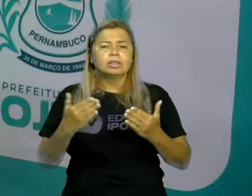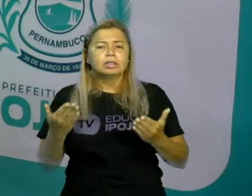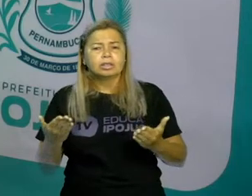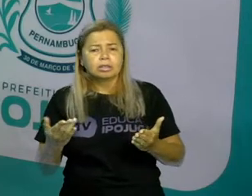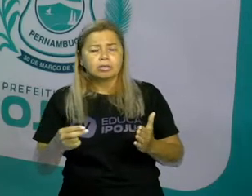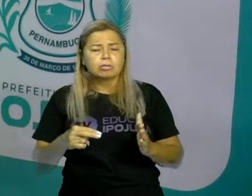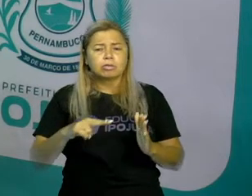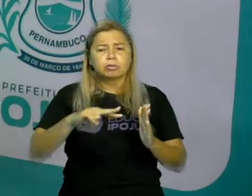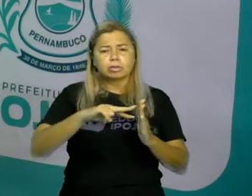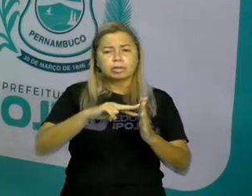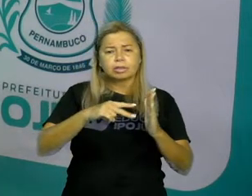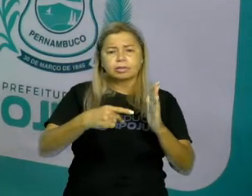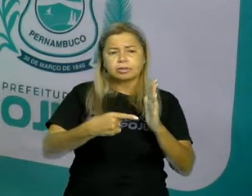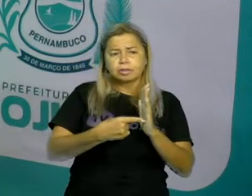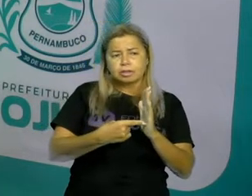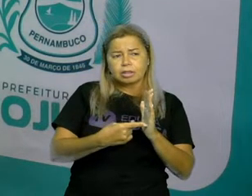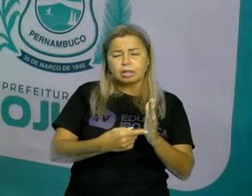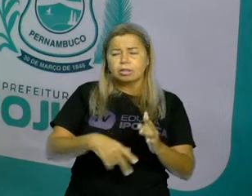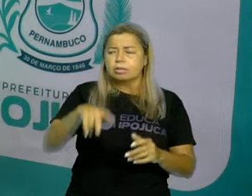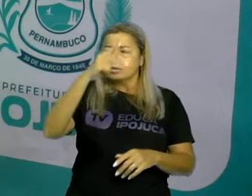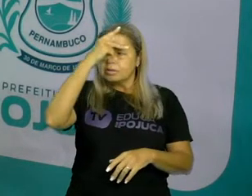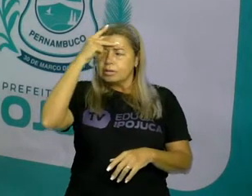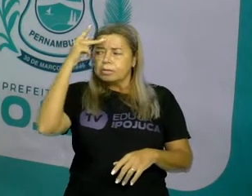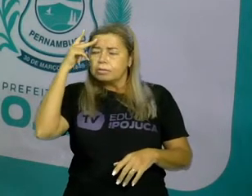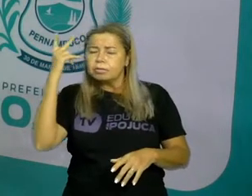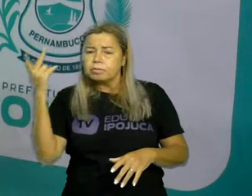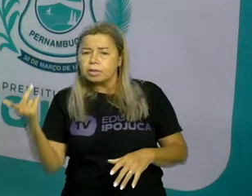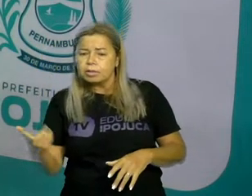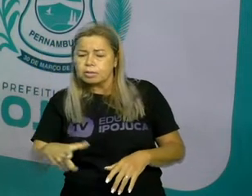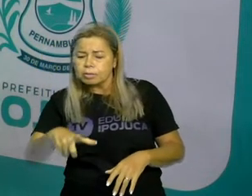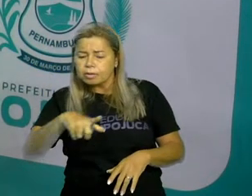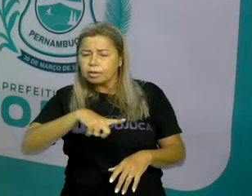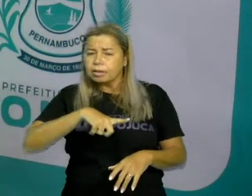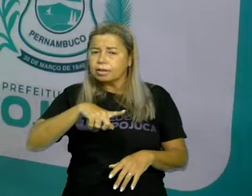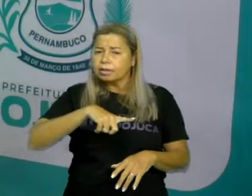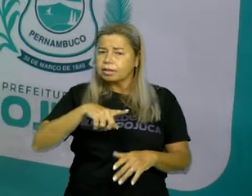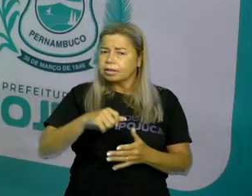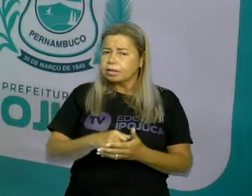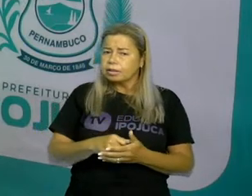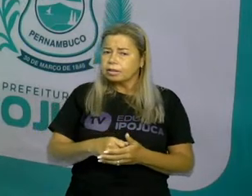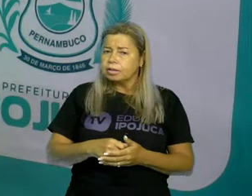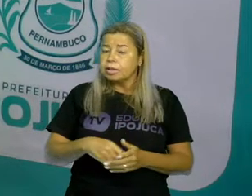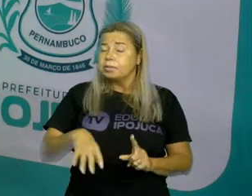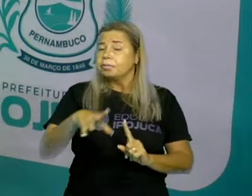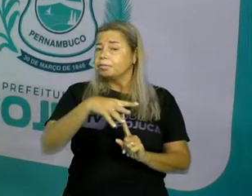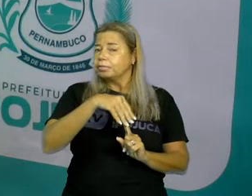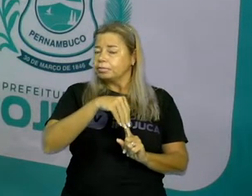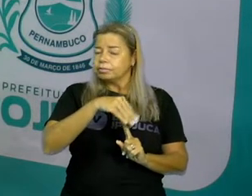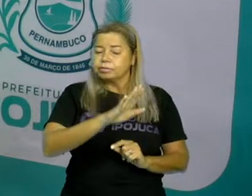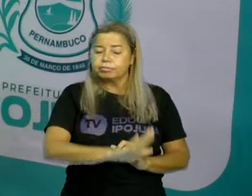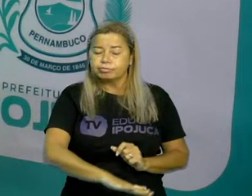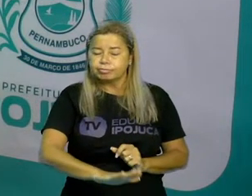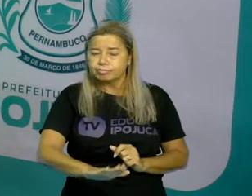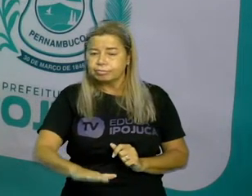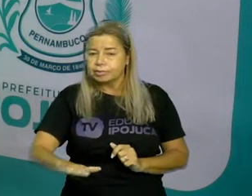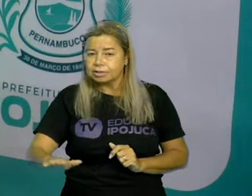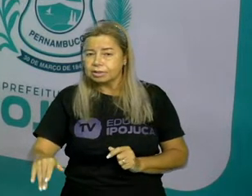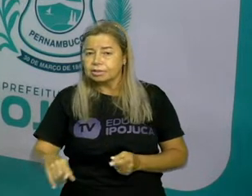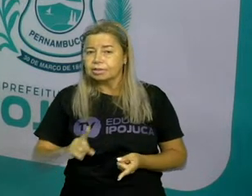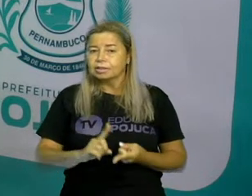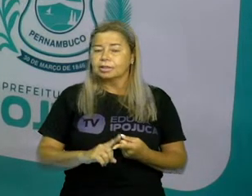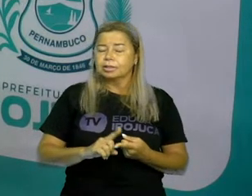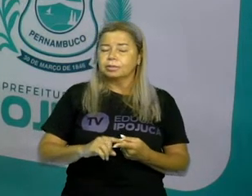todo ser humano tem, principalmente crianças, adultos, qualquer um que tenha